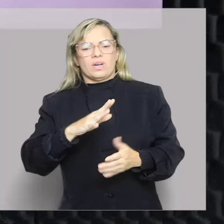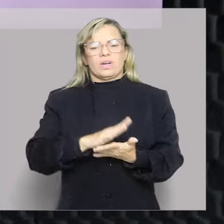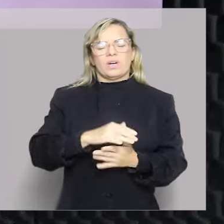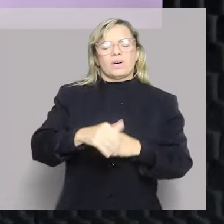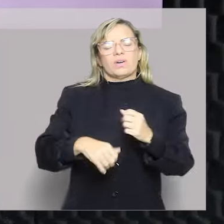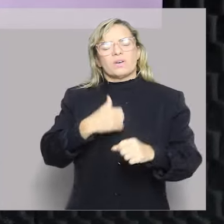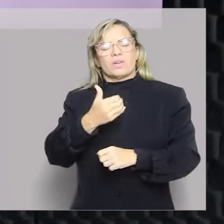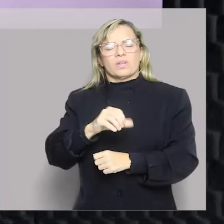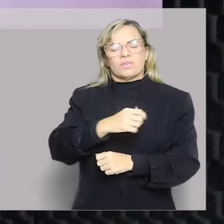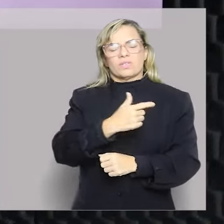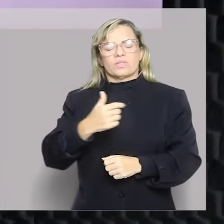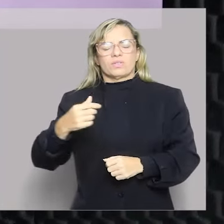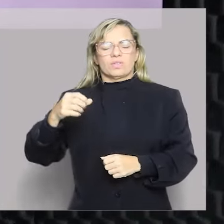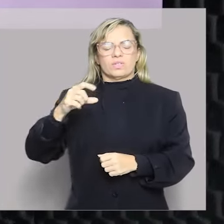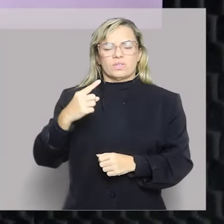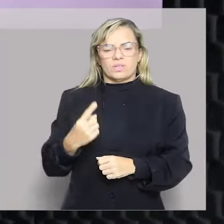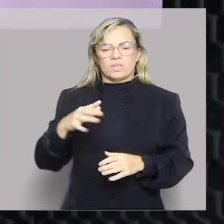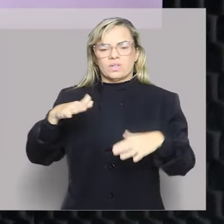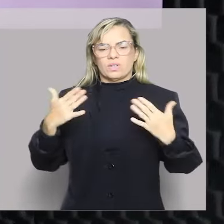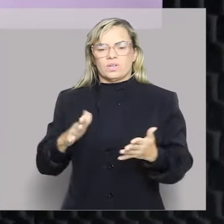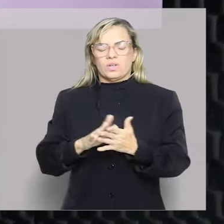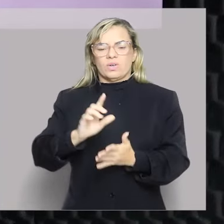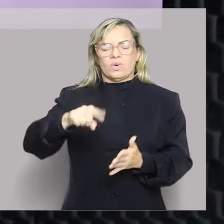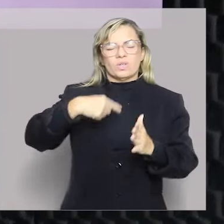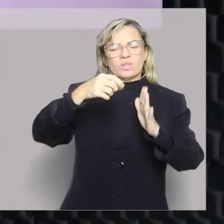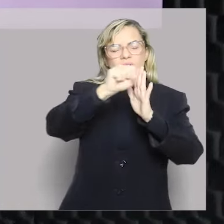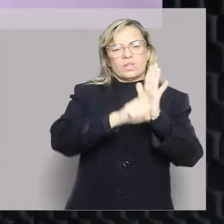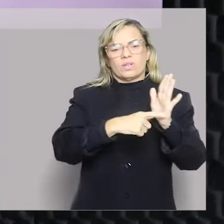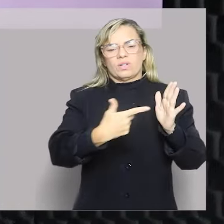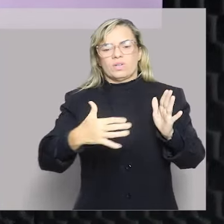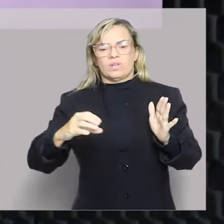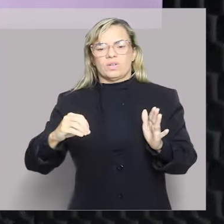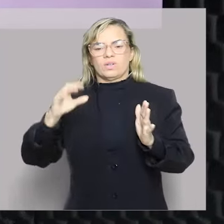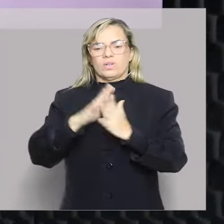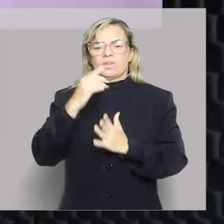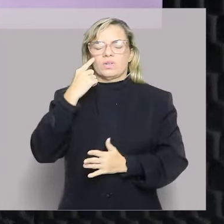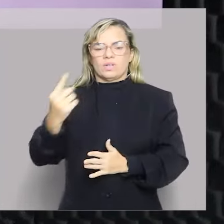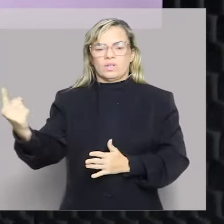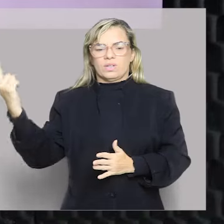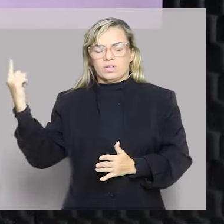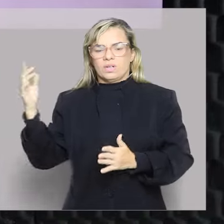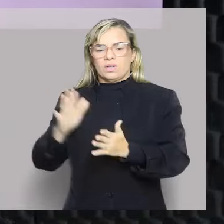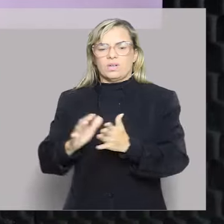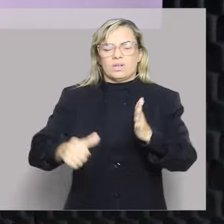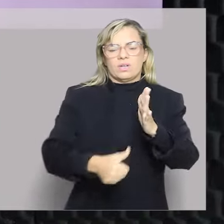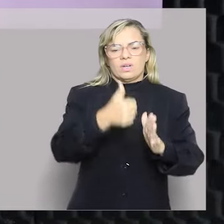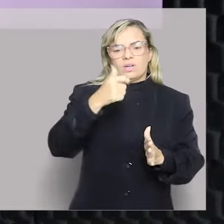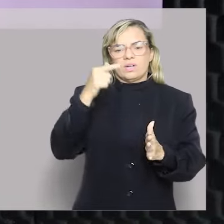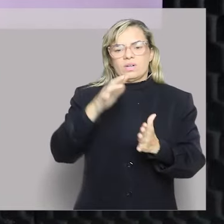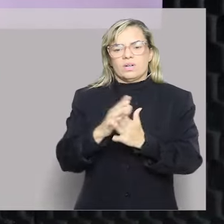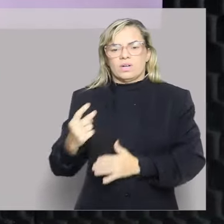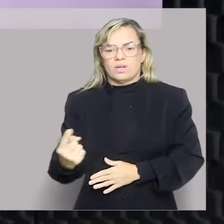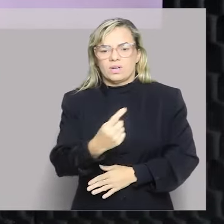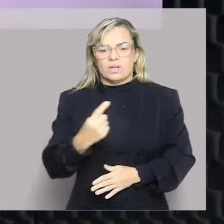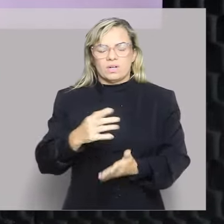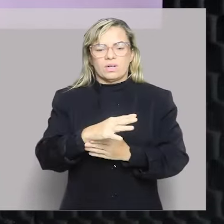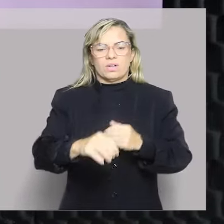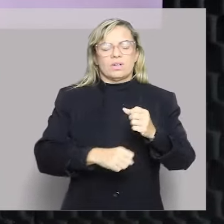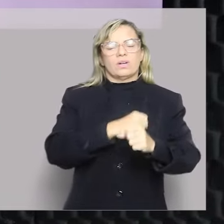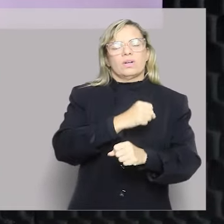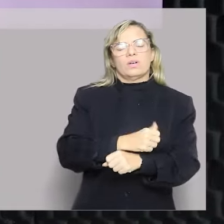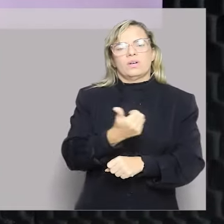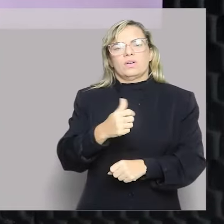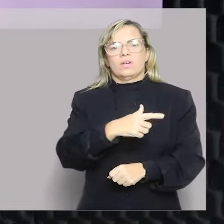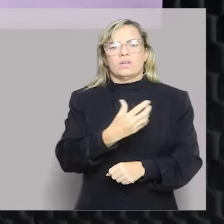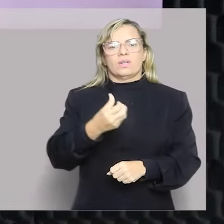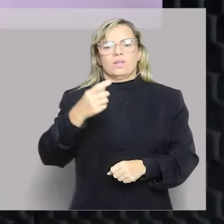durante o século XX, mas a primeira Constituição a trazer os direitos individuais, como eles eram chamados na Constituição de 1867, os direitos